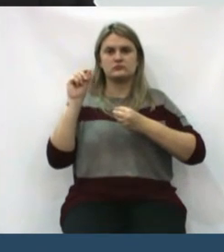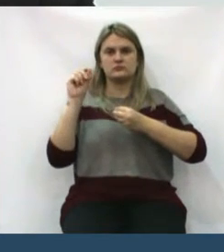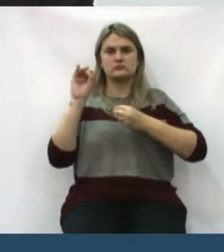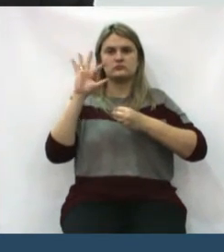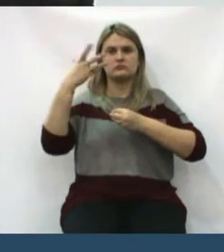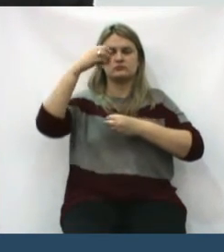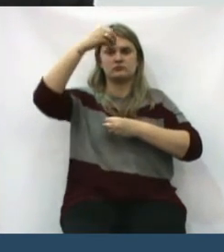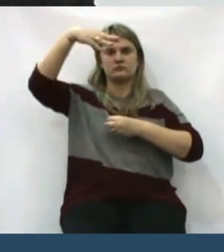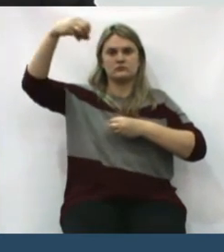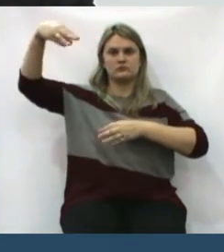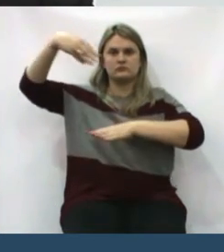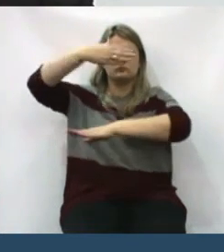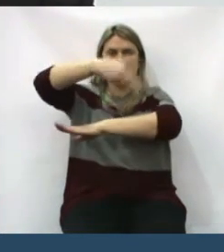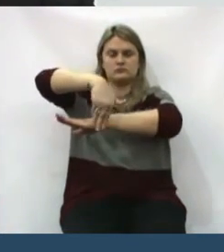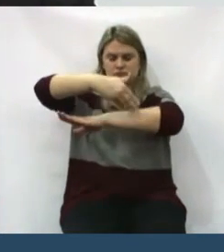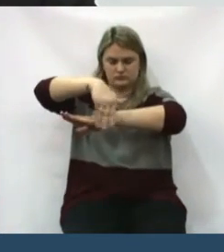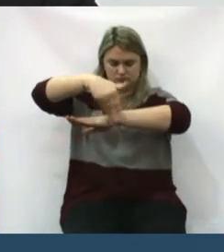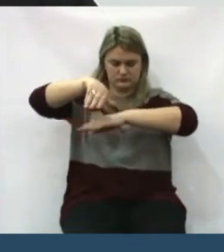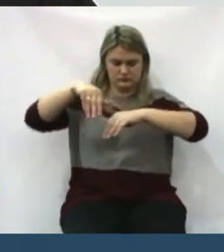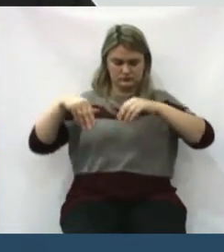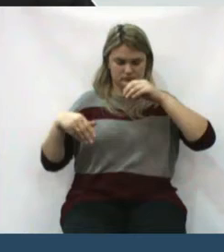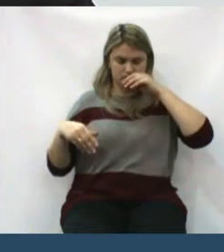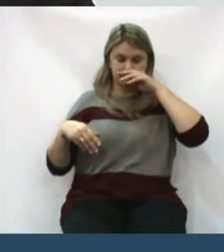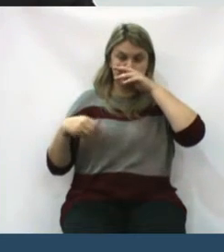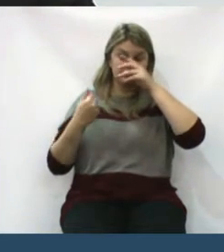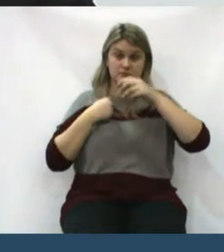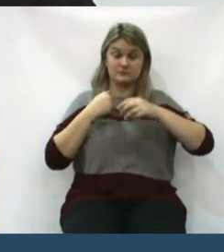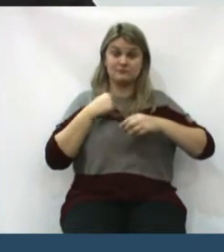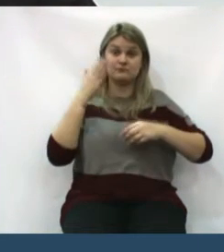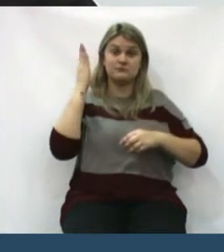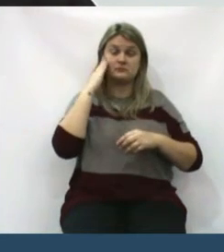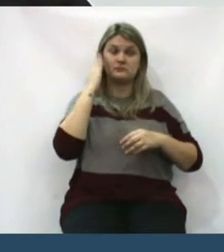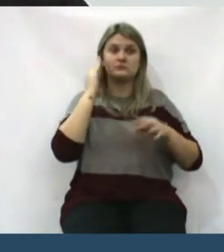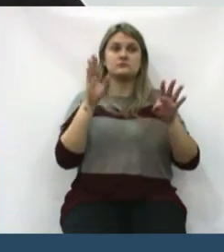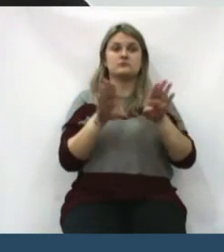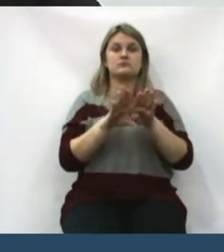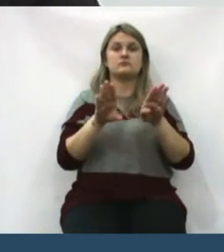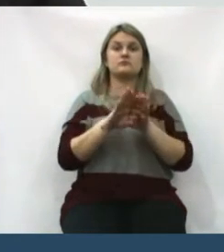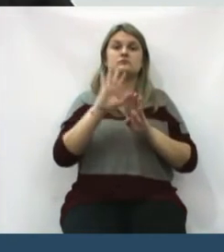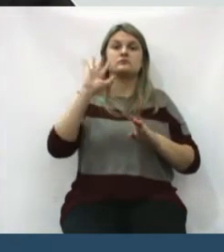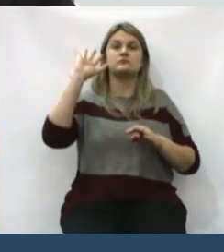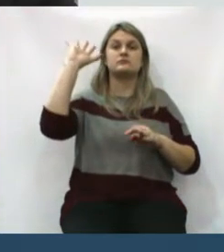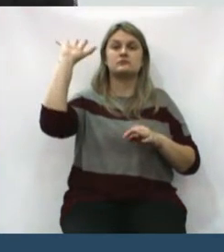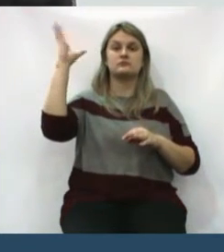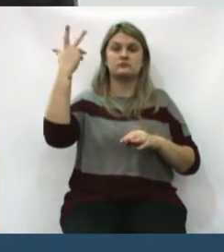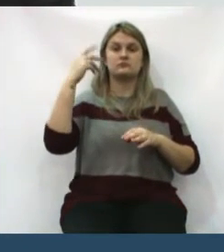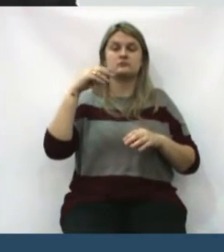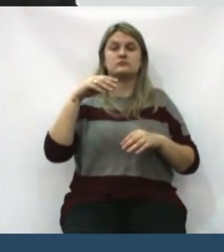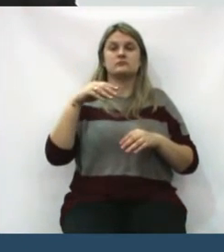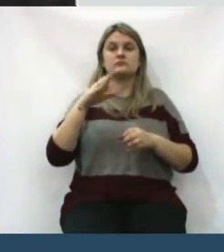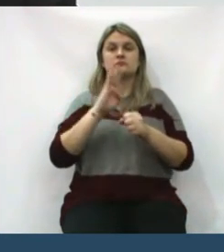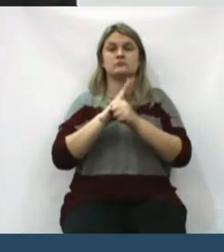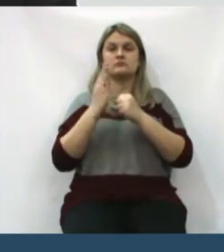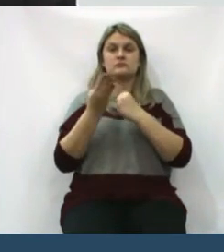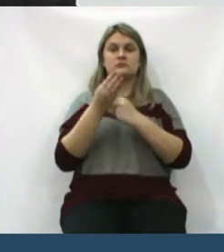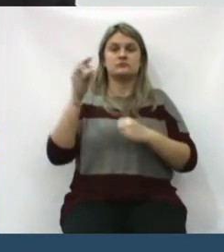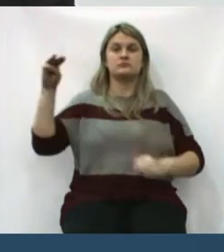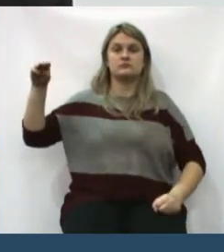de iluminação pública. E sei que também aconteceu no Malão,